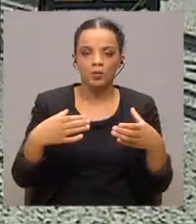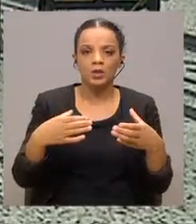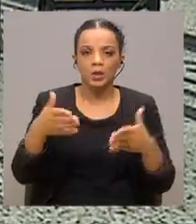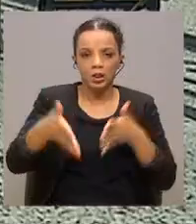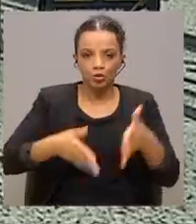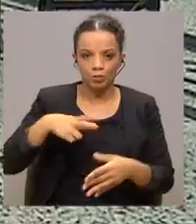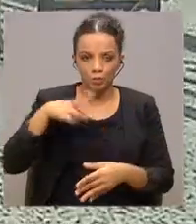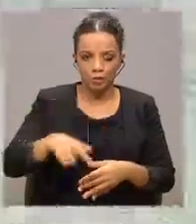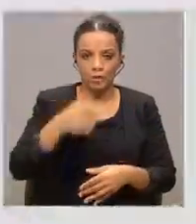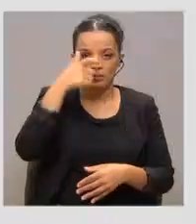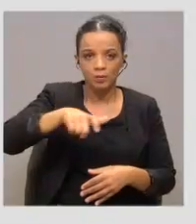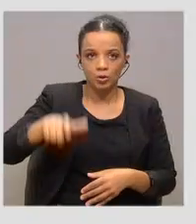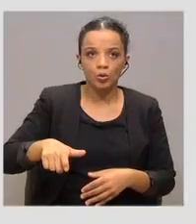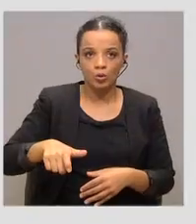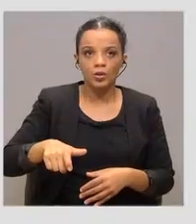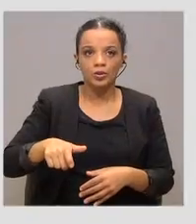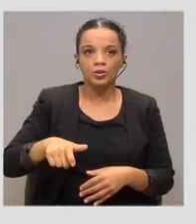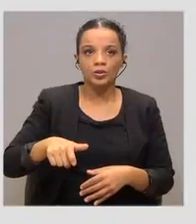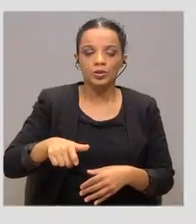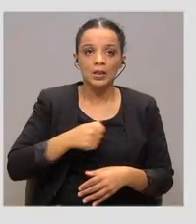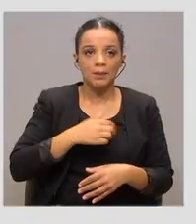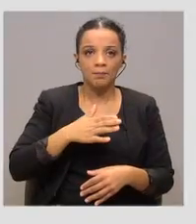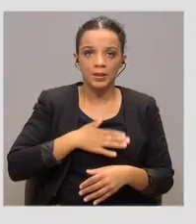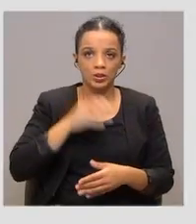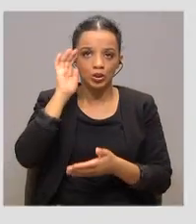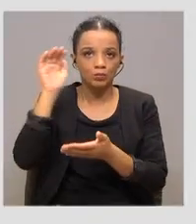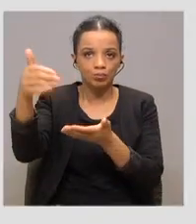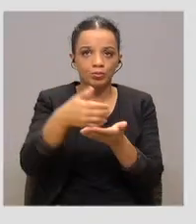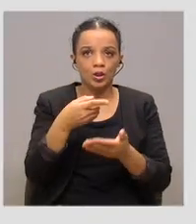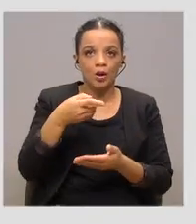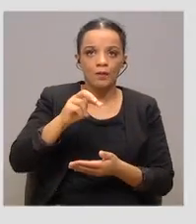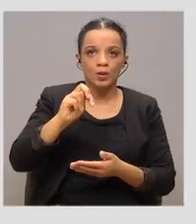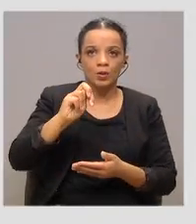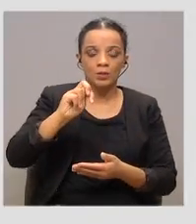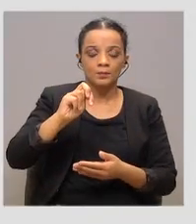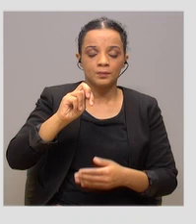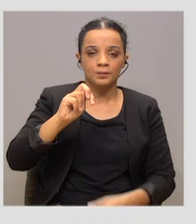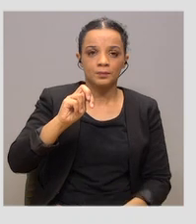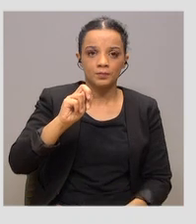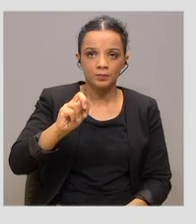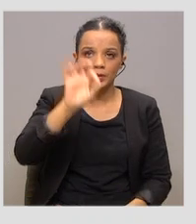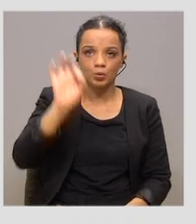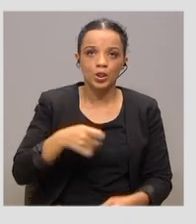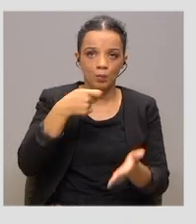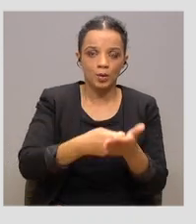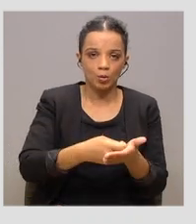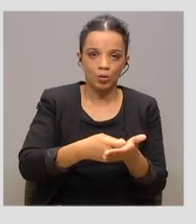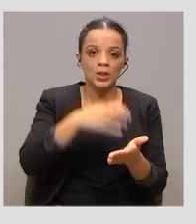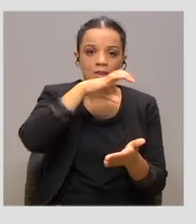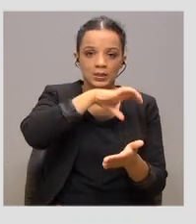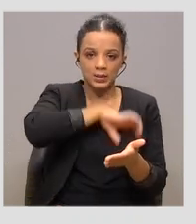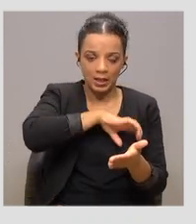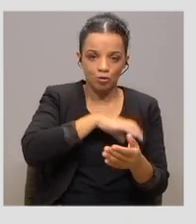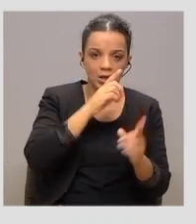das 160 empresas ouvidas, 9,3% não pagou impostos ou salários em março, 40%